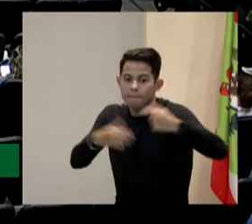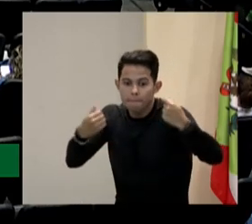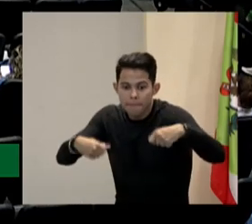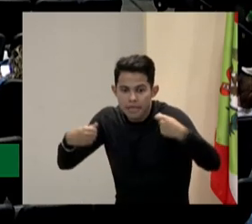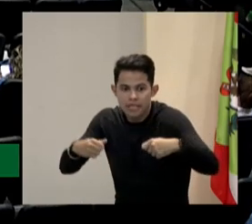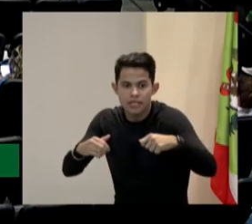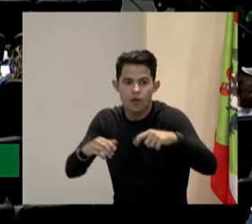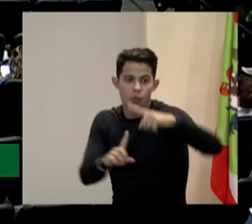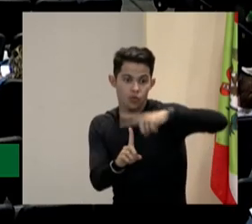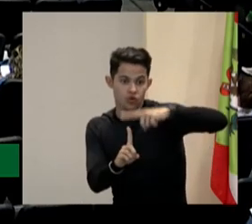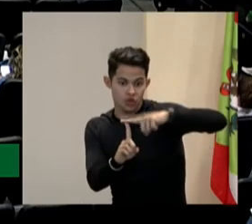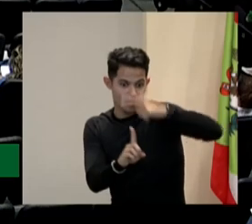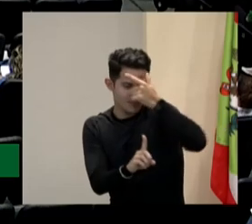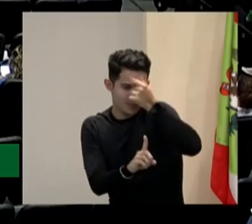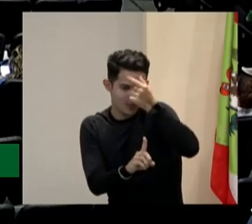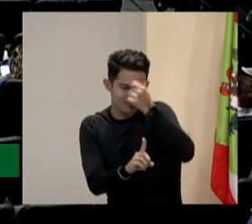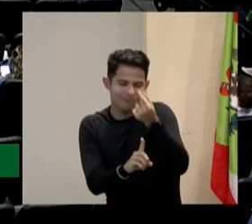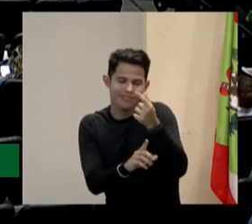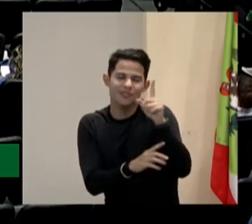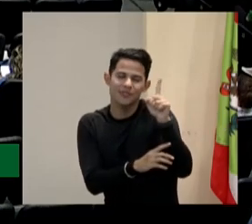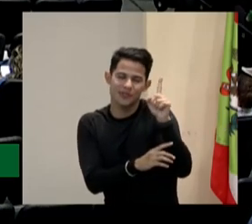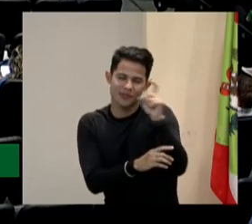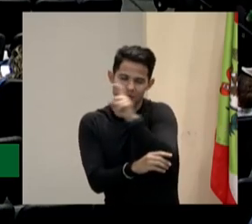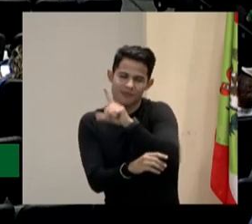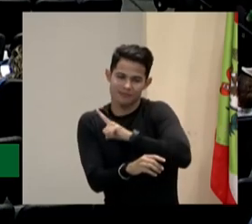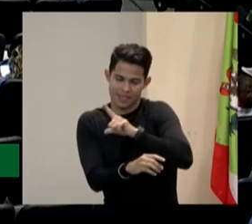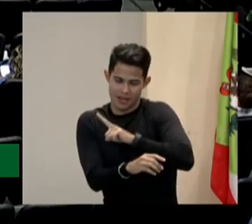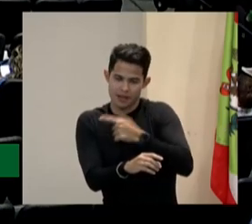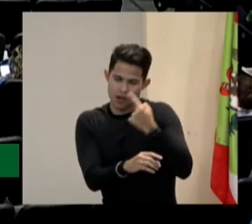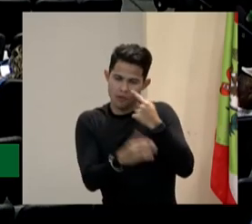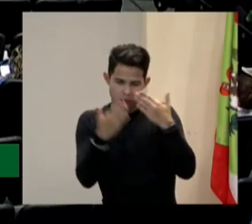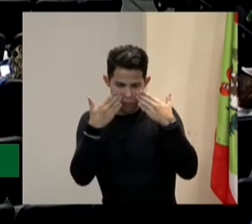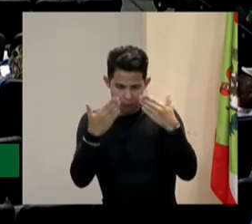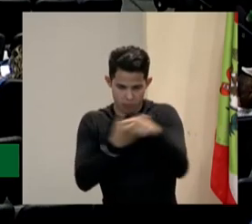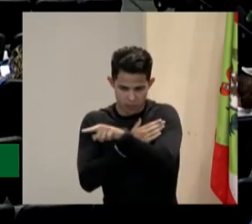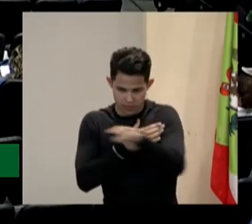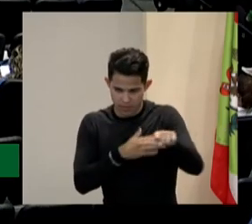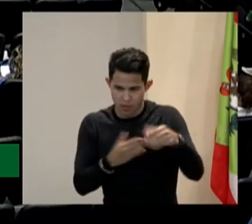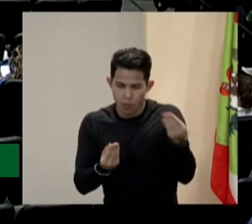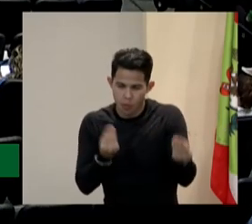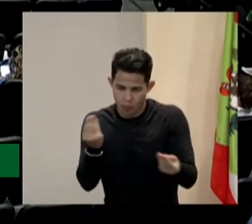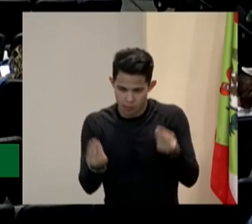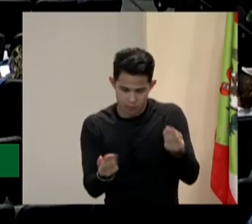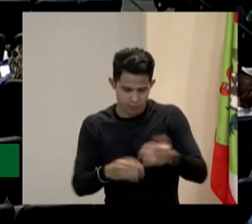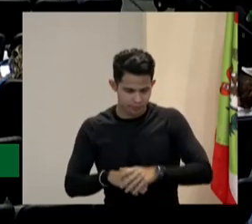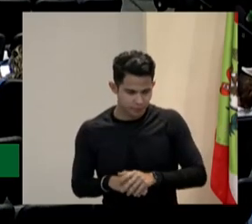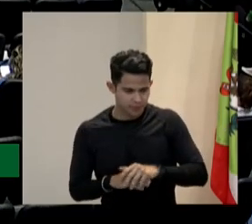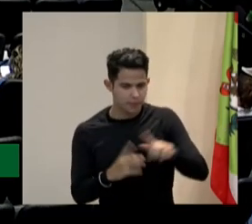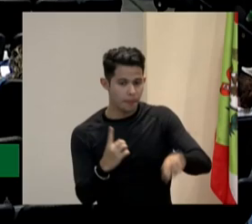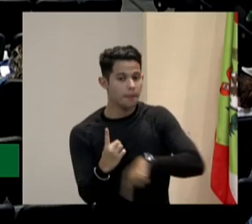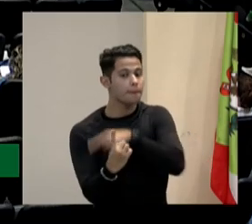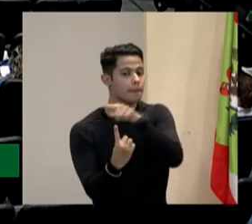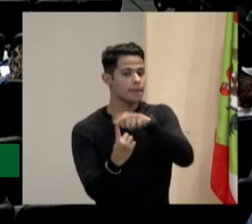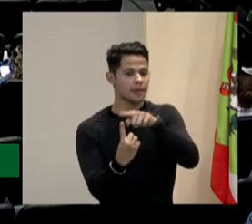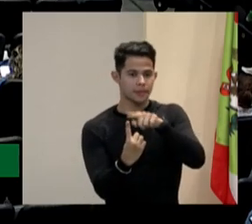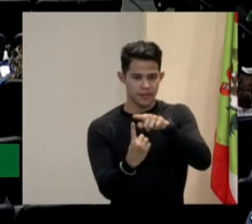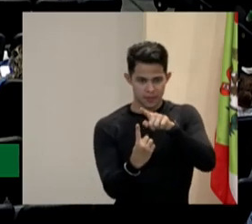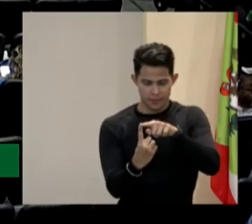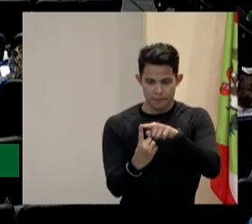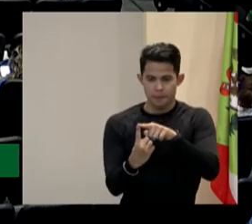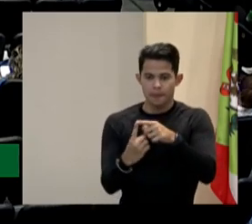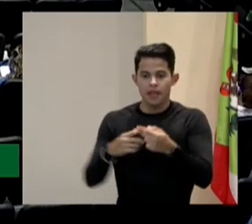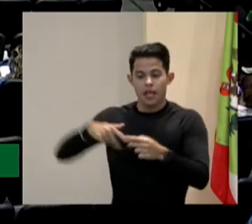graduação, é onde entra a dificuldade, e aí a gente vai ver um pouco disso. Primeiro, eu queria falar para vocês que